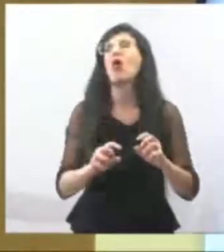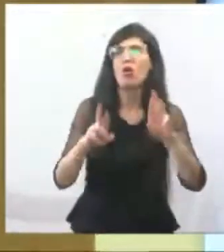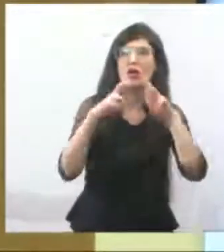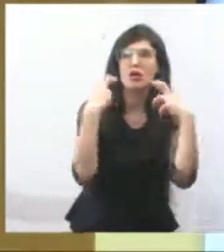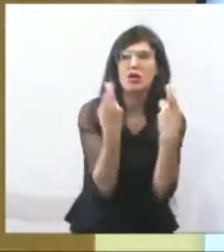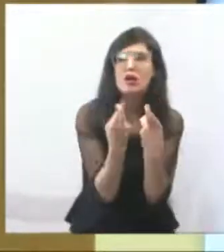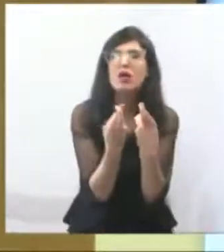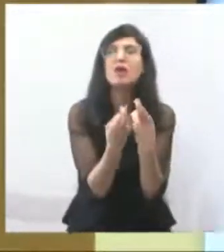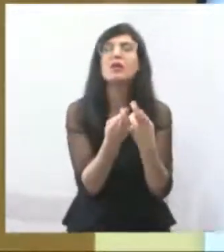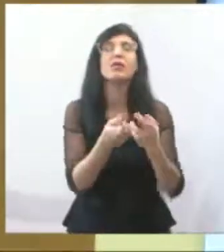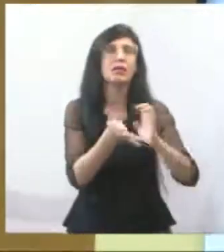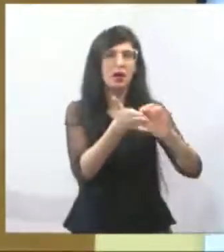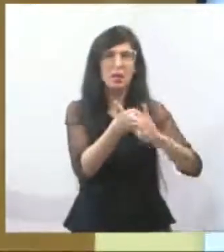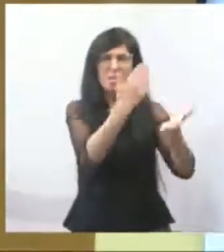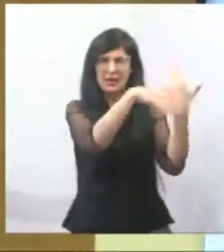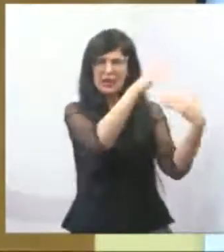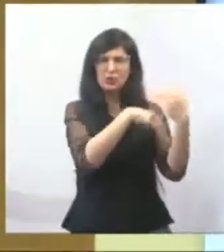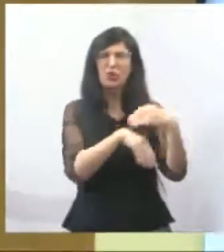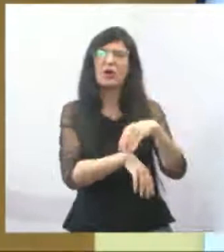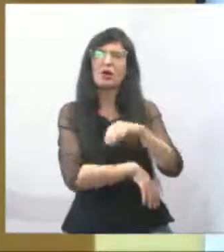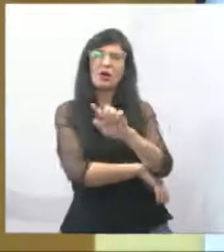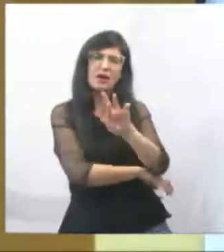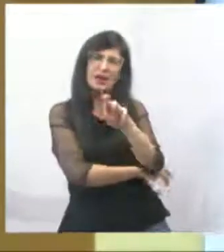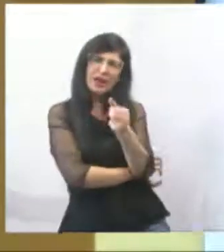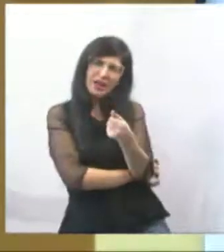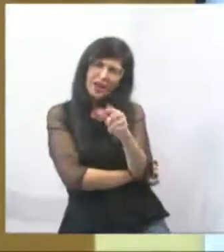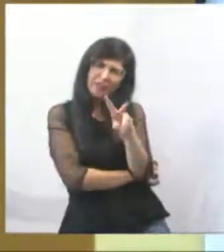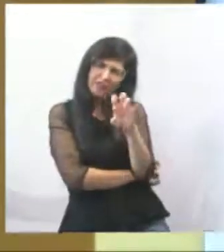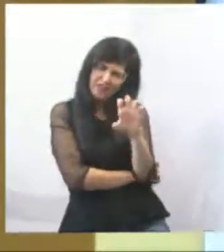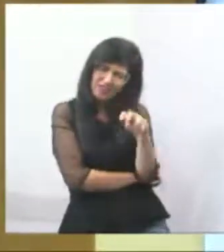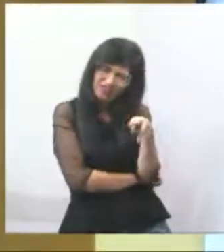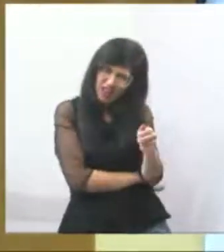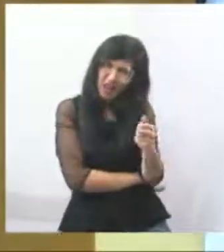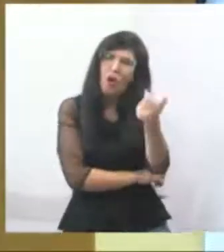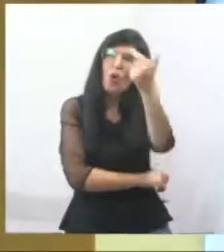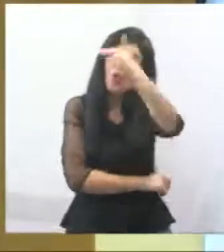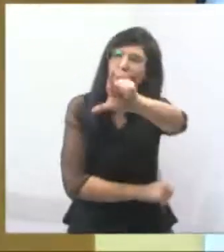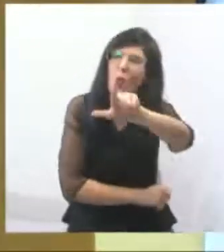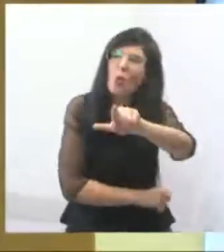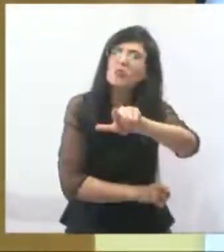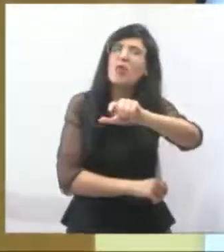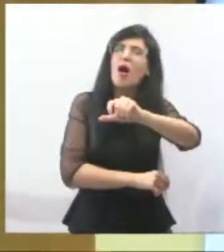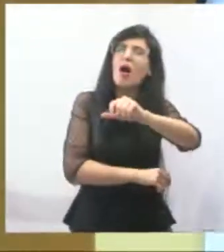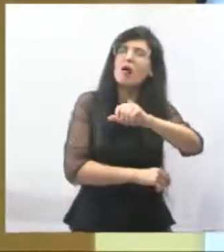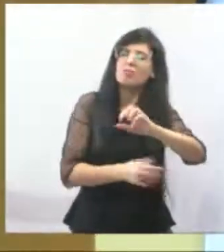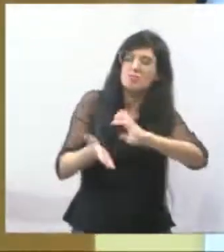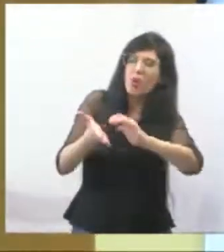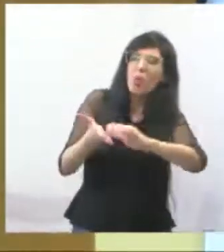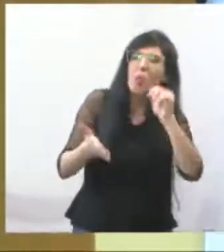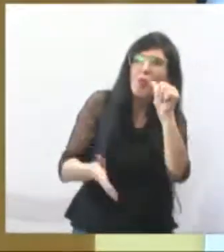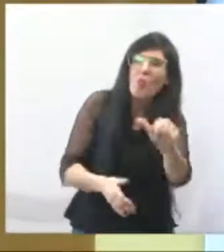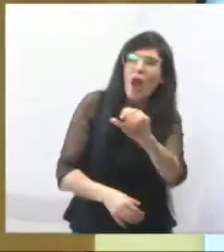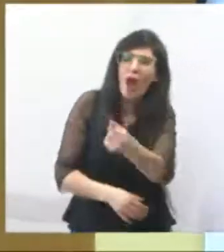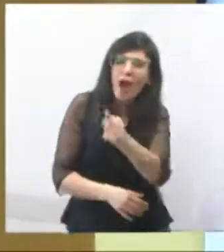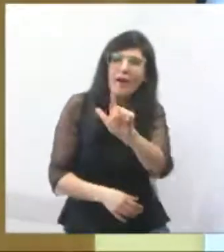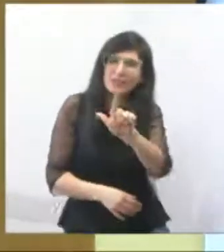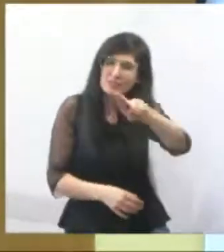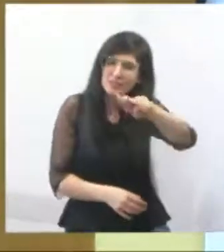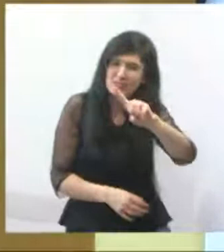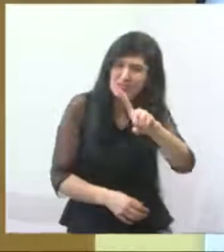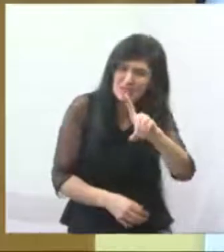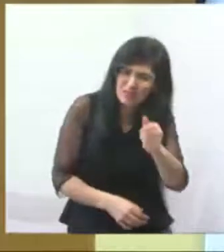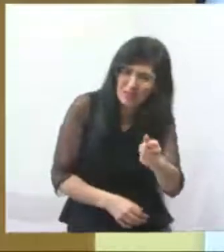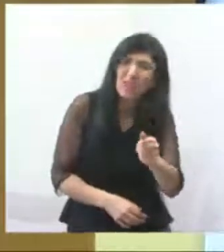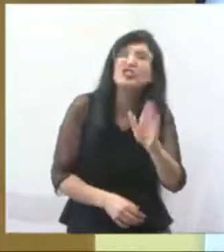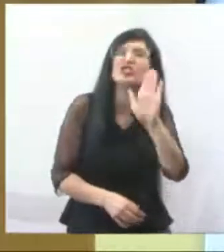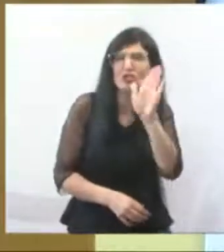Gravena, como com a secretária, a última reunião que eu tive com a secretária Águeda, esse ponto é um dos